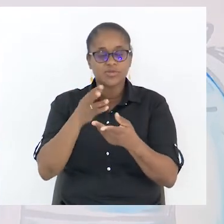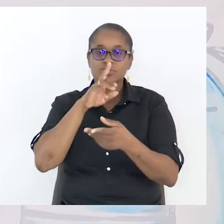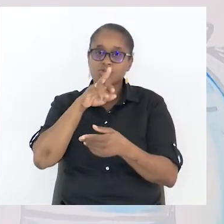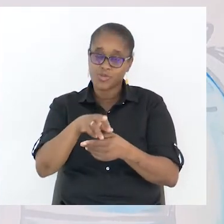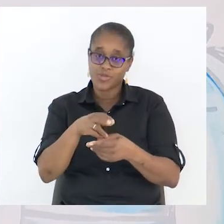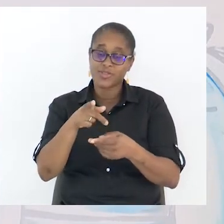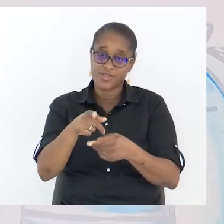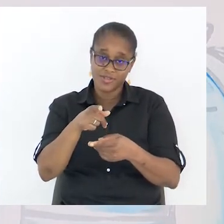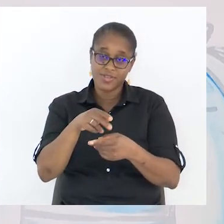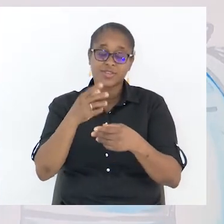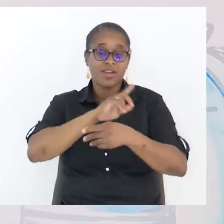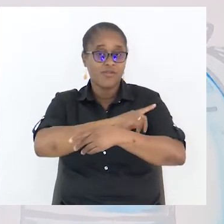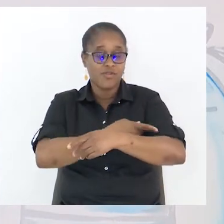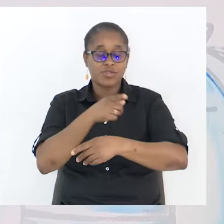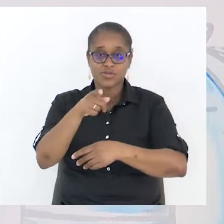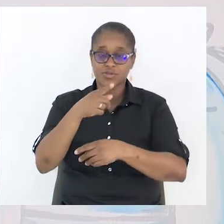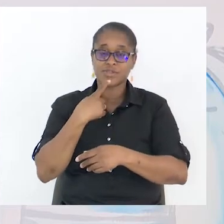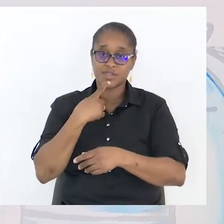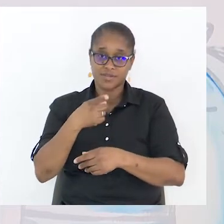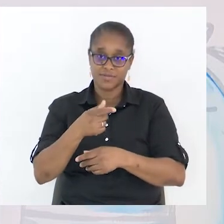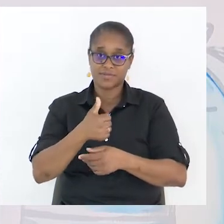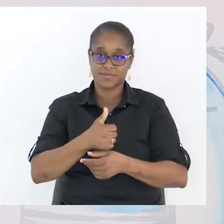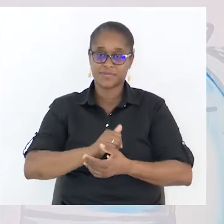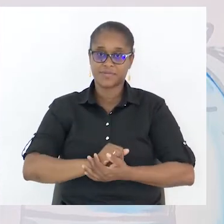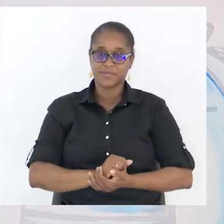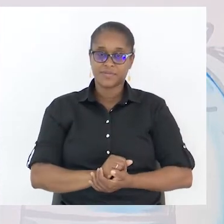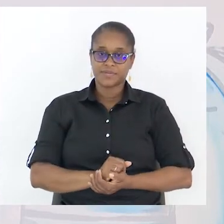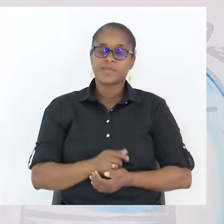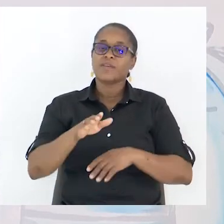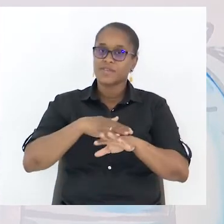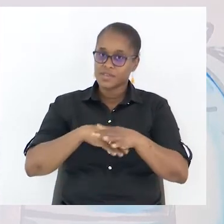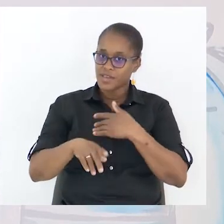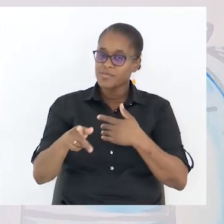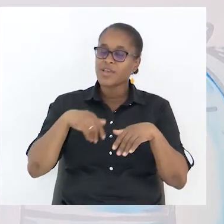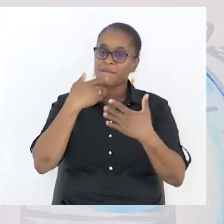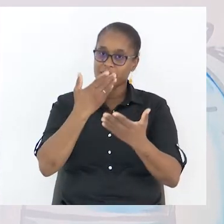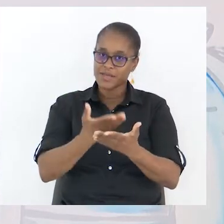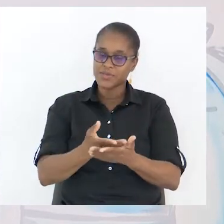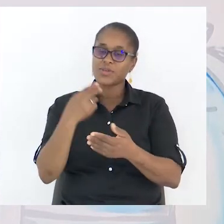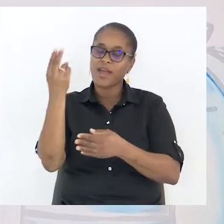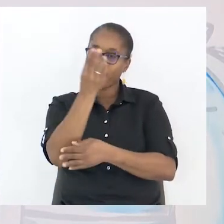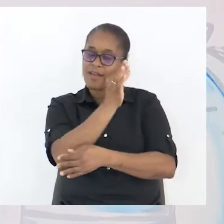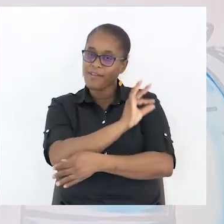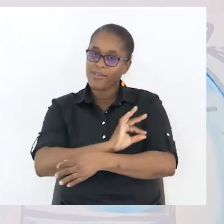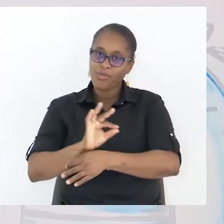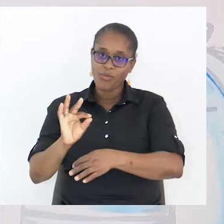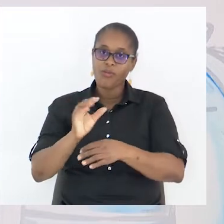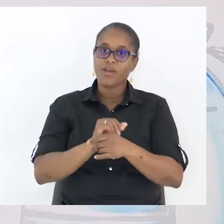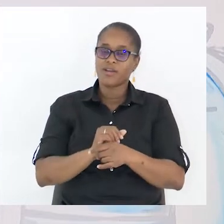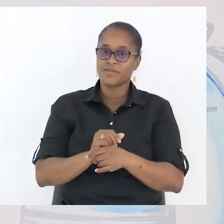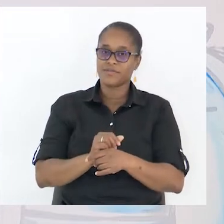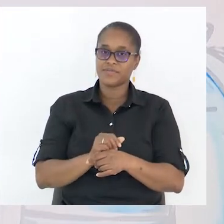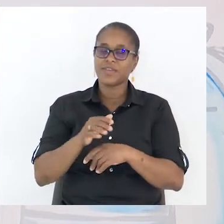Fizemos a aplicação da arquitetura. Fizemos a aplicação da